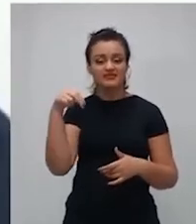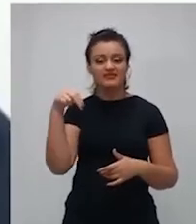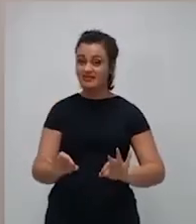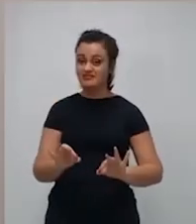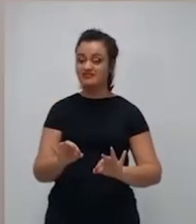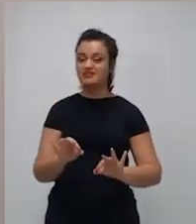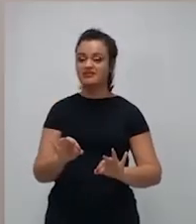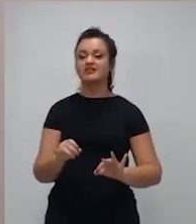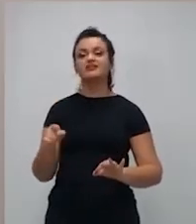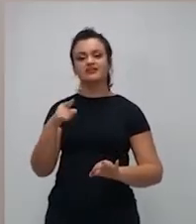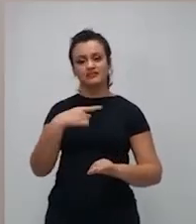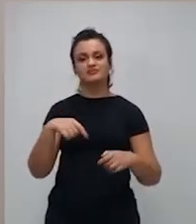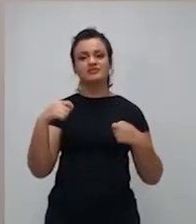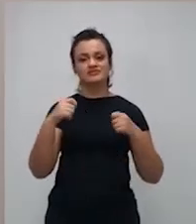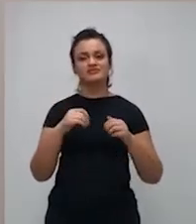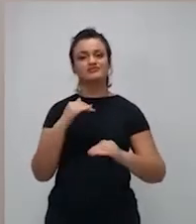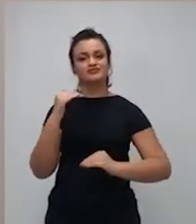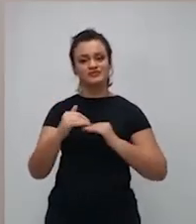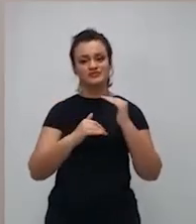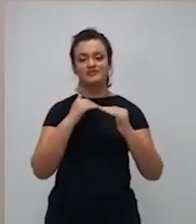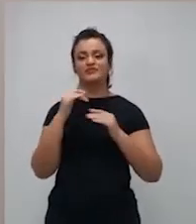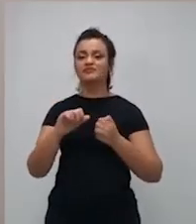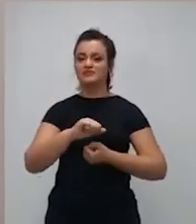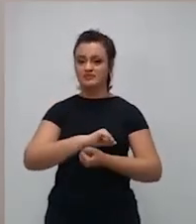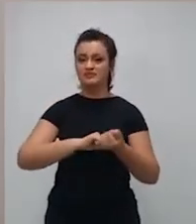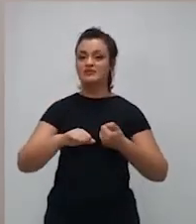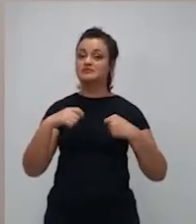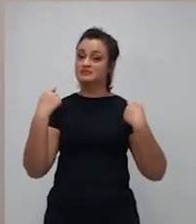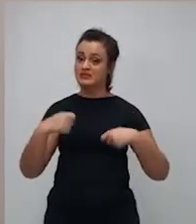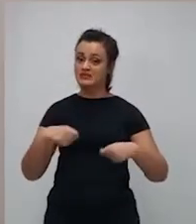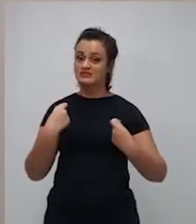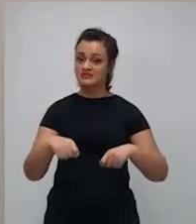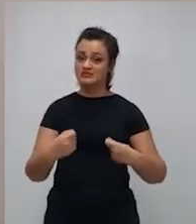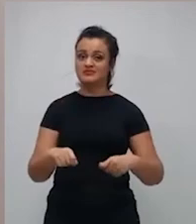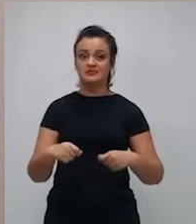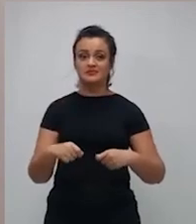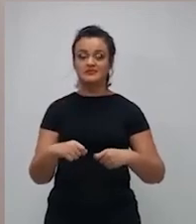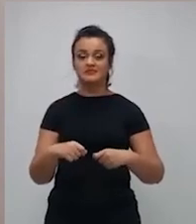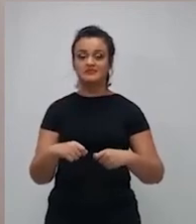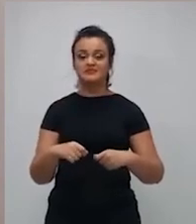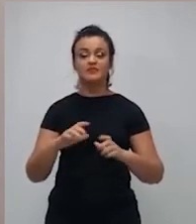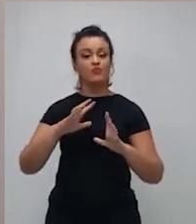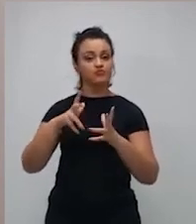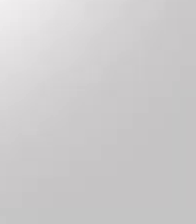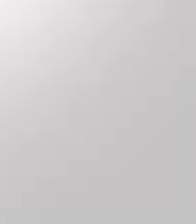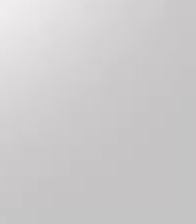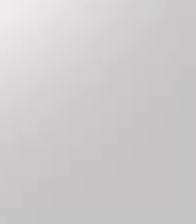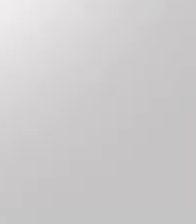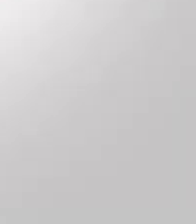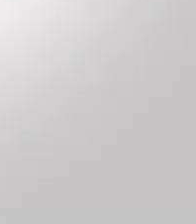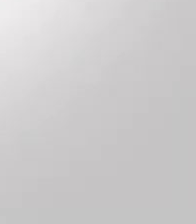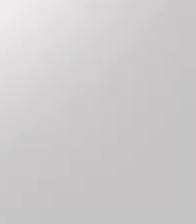efeitos. O seminário segue até amanhã e a programação completa você confere no site do STJ.